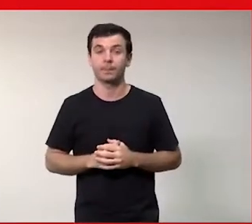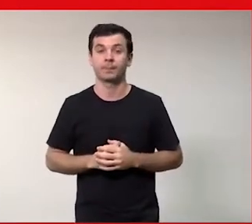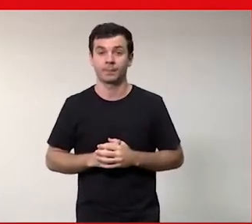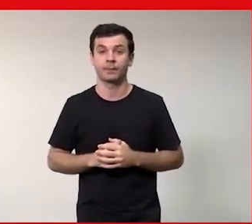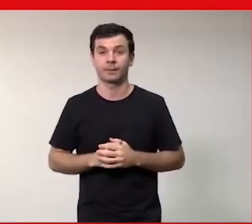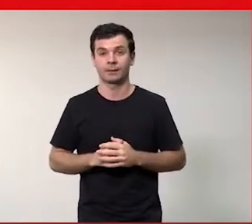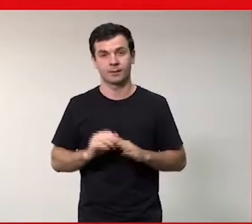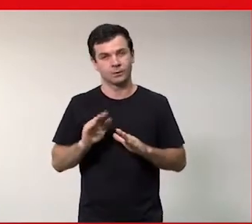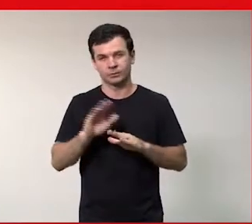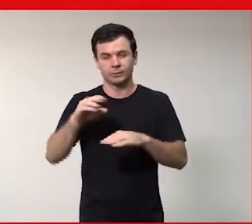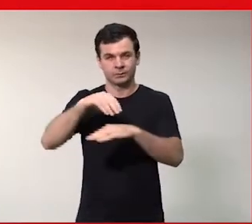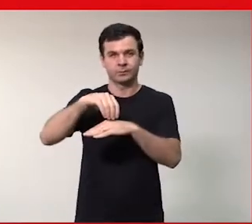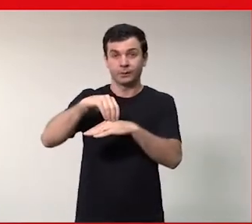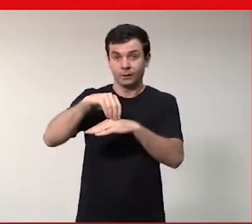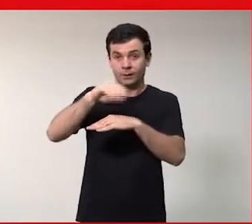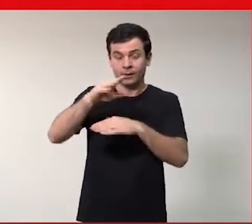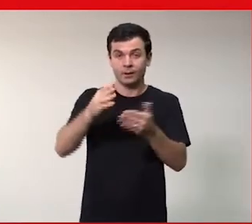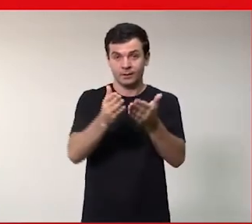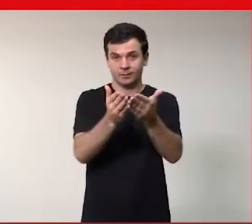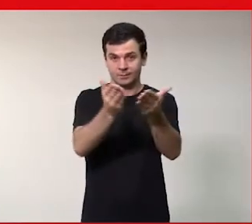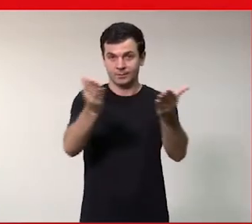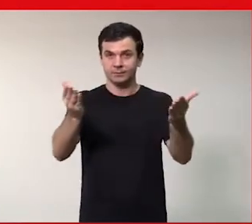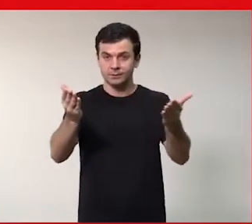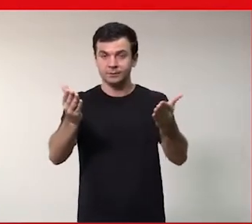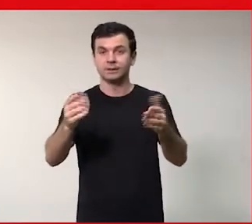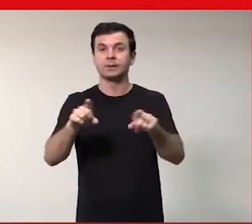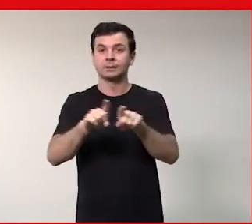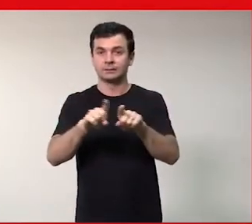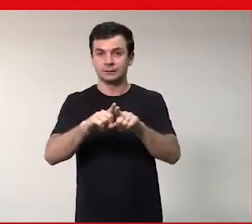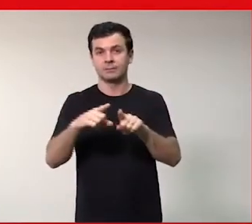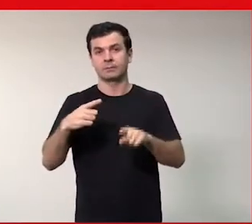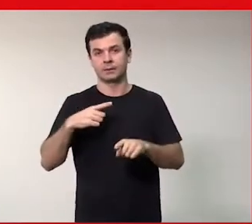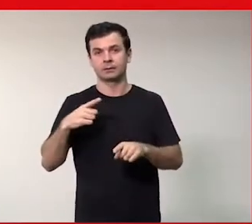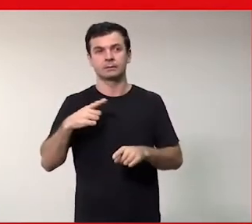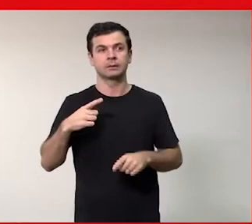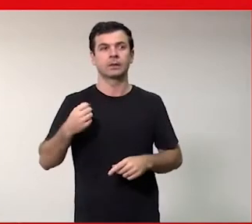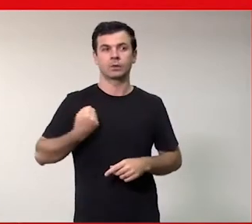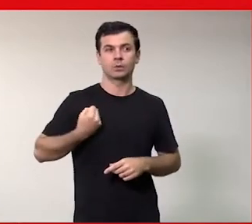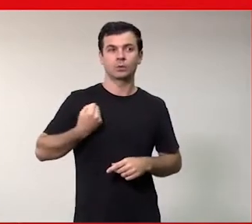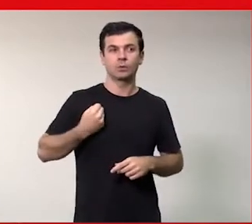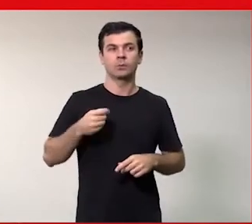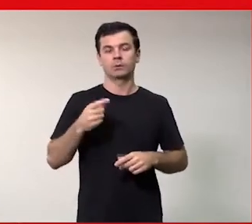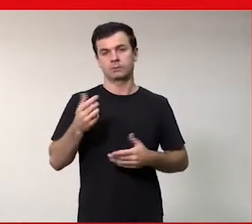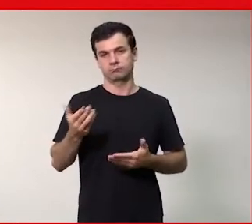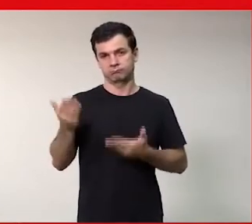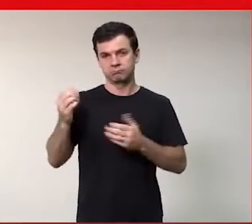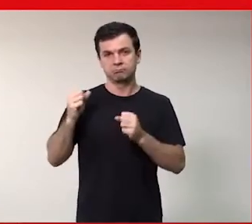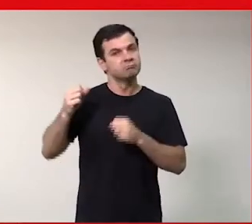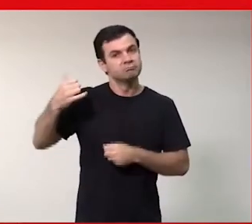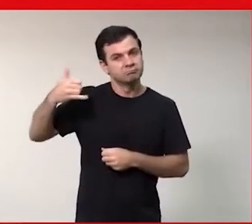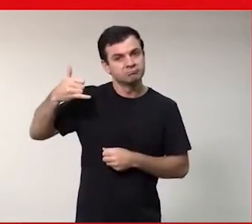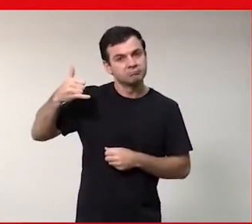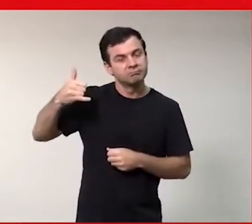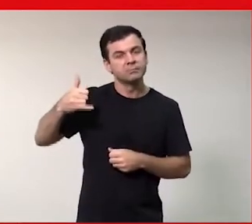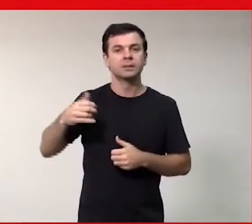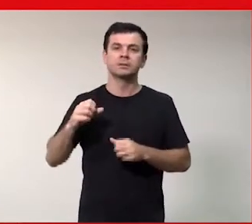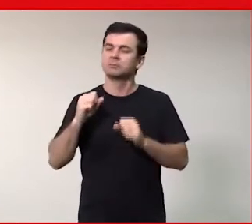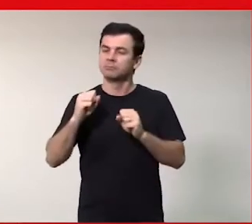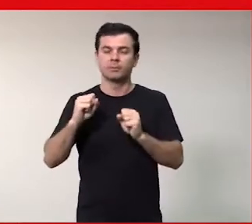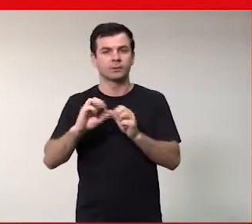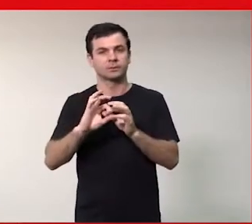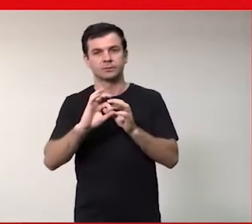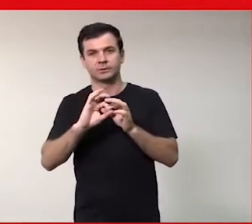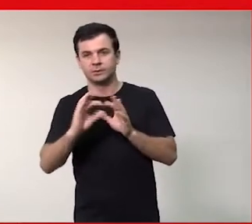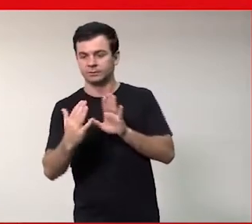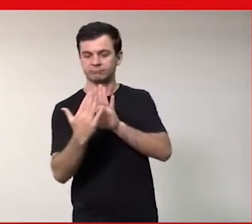deixar esse recado aqui para vocês, deixar o contato do nosso polo digital e nos deixar à disposição para